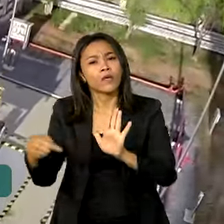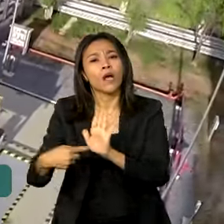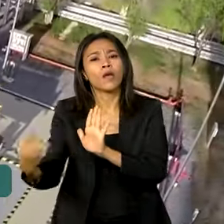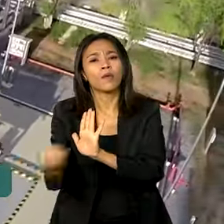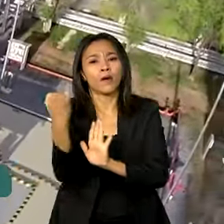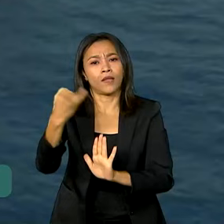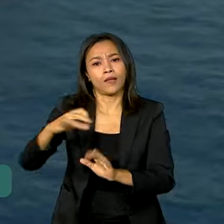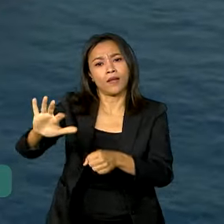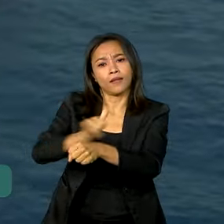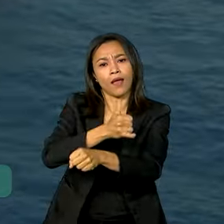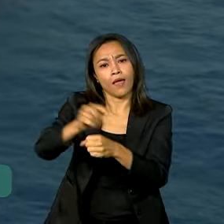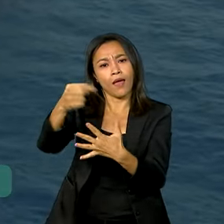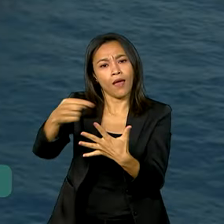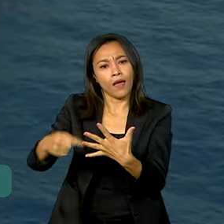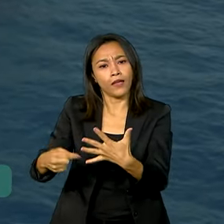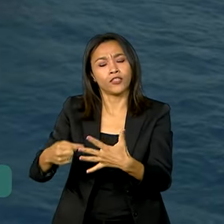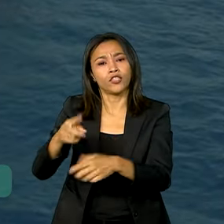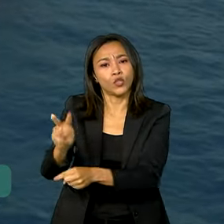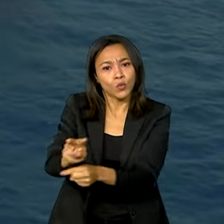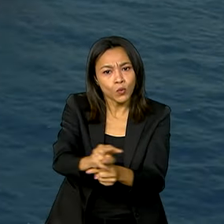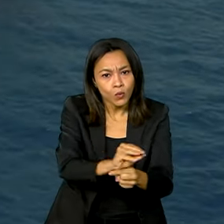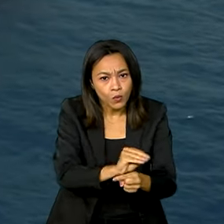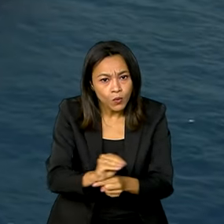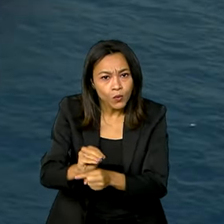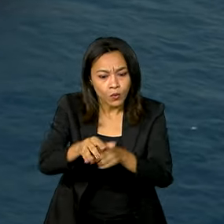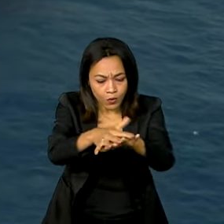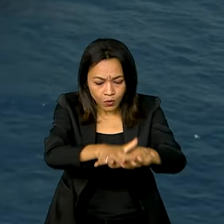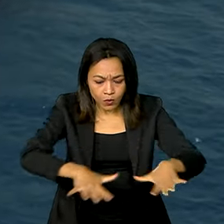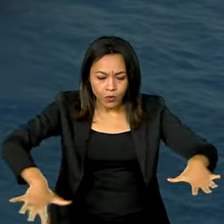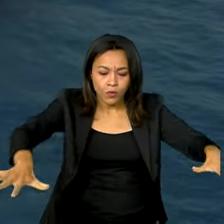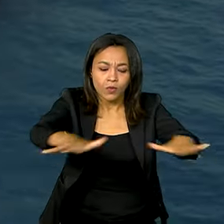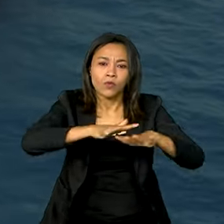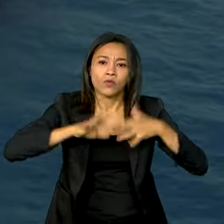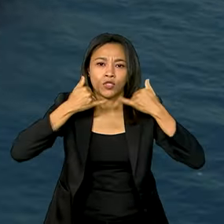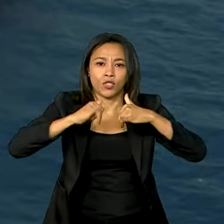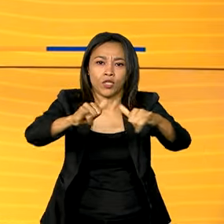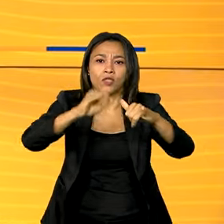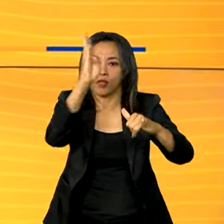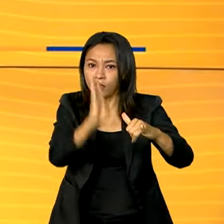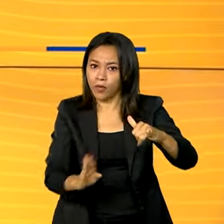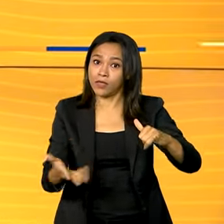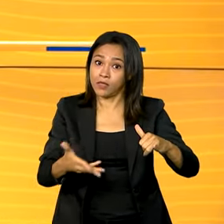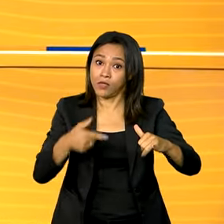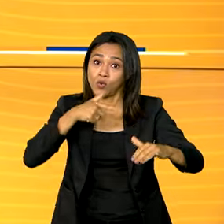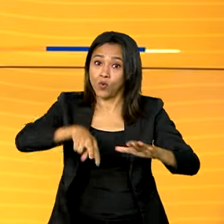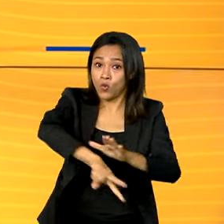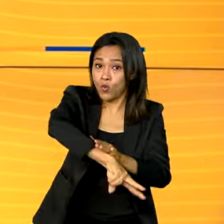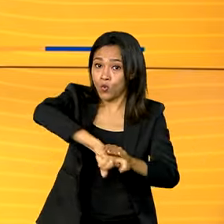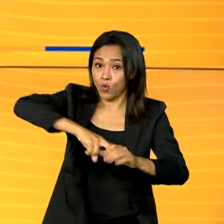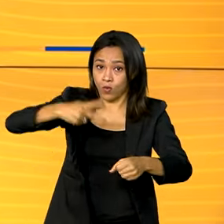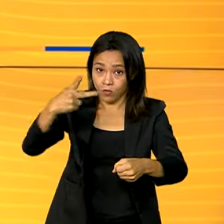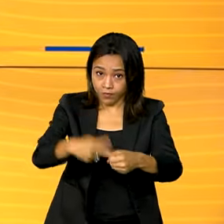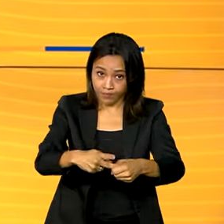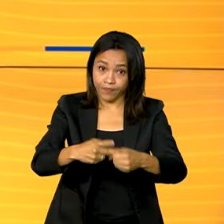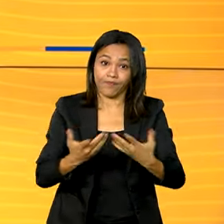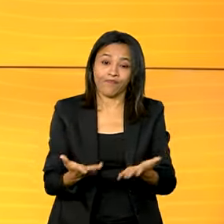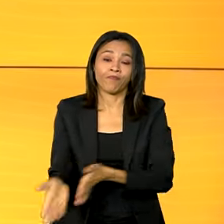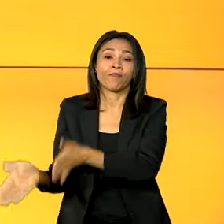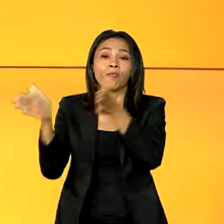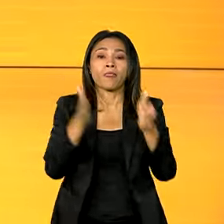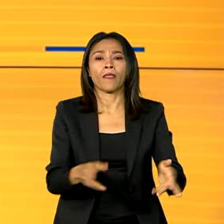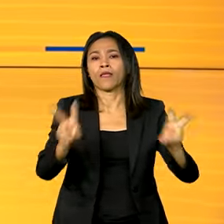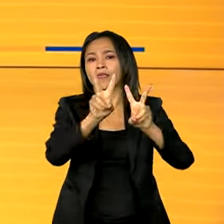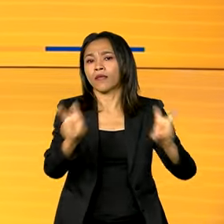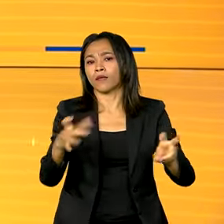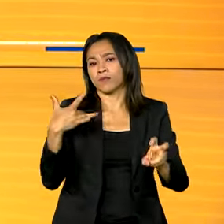estratégica das reservas para o setor energético brasileiro. Vamos falar de saúde agora, porque foram